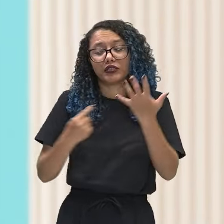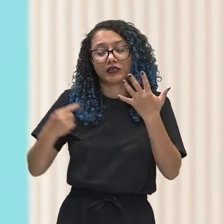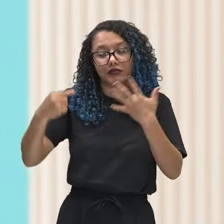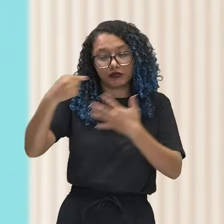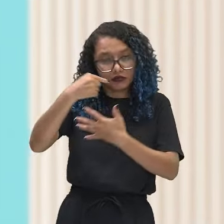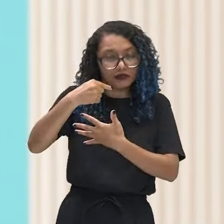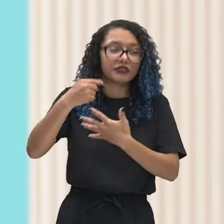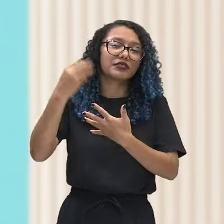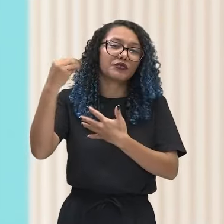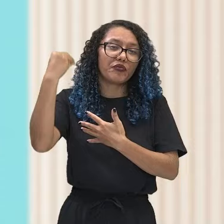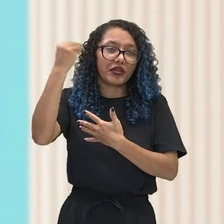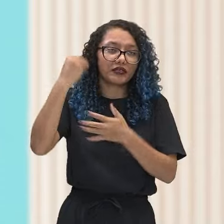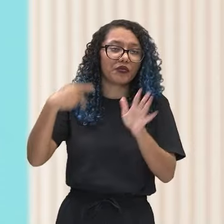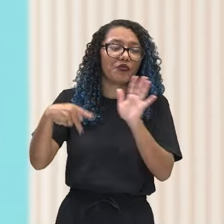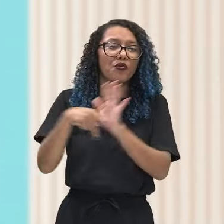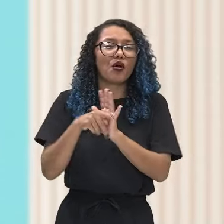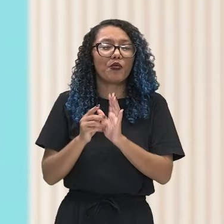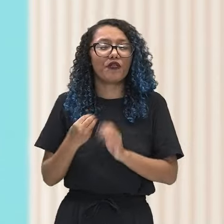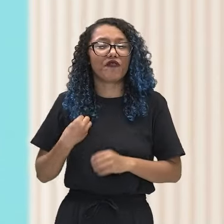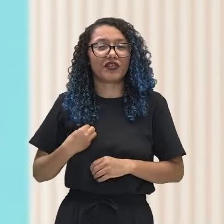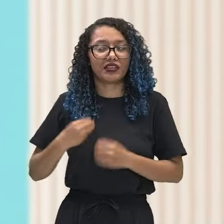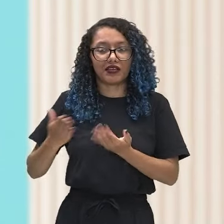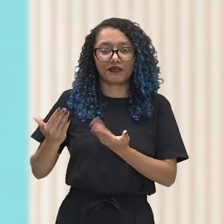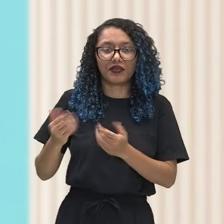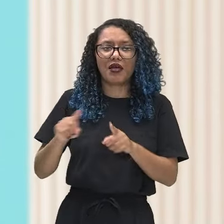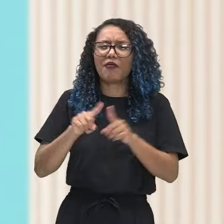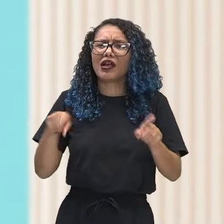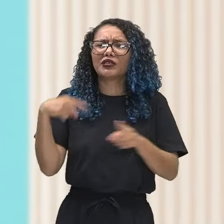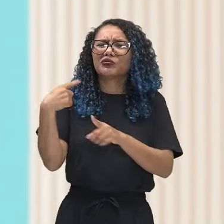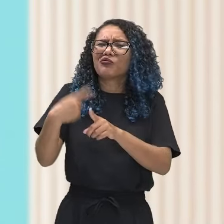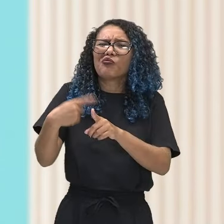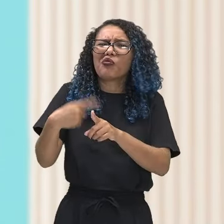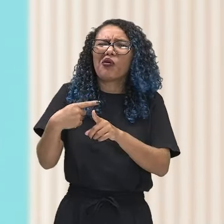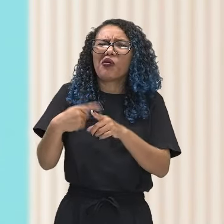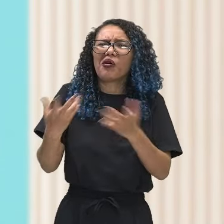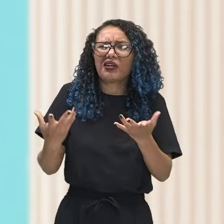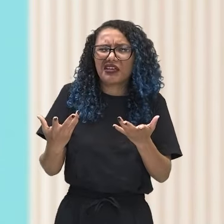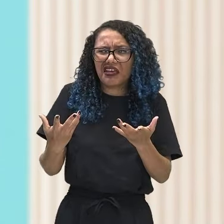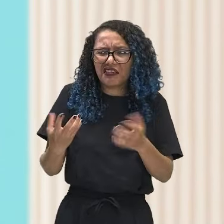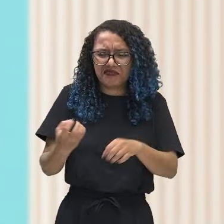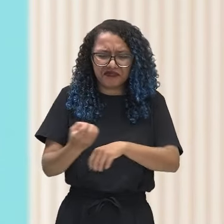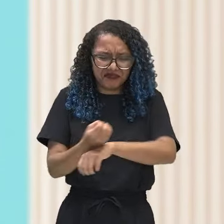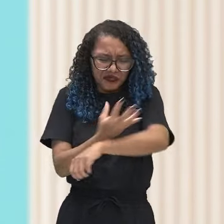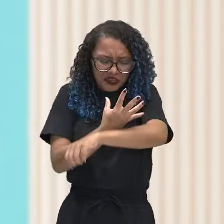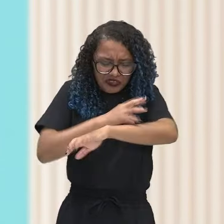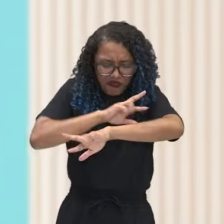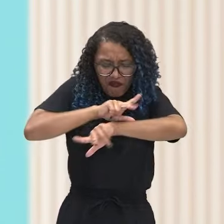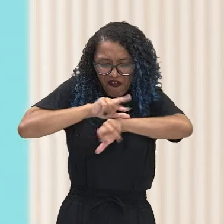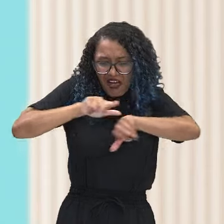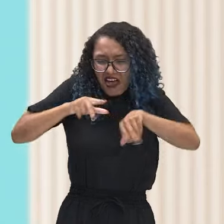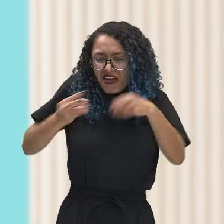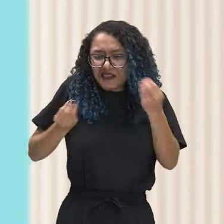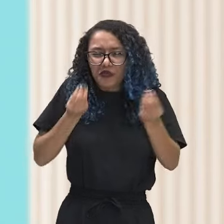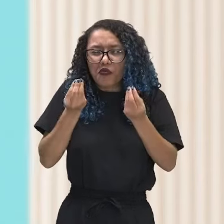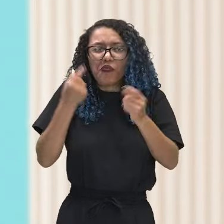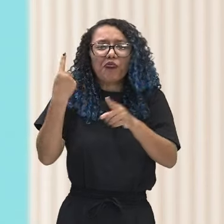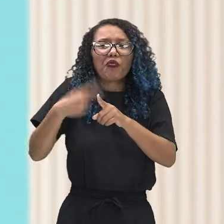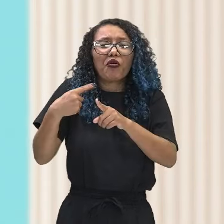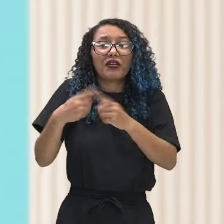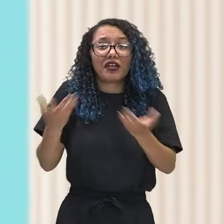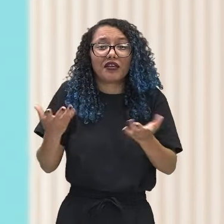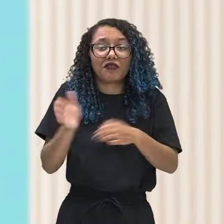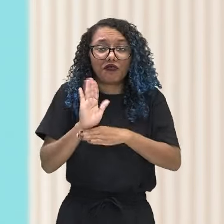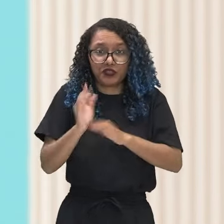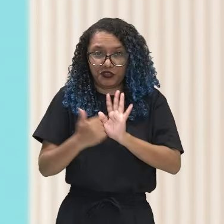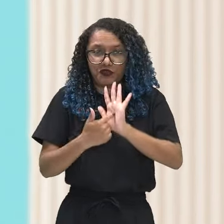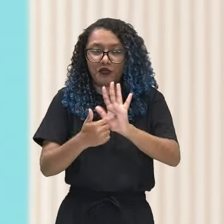Mas, afinal, o que é que gera toda essa sucessão de ondas emocionais? Vamos entender por meio desse vídeo